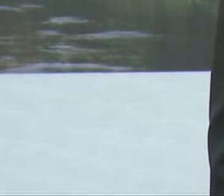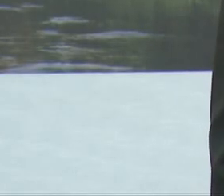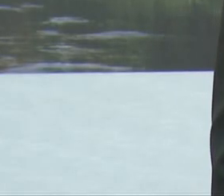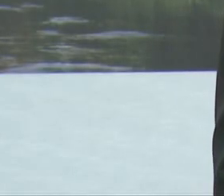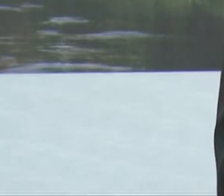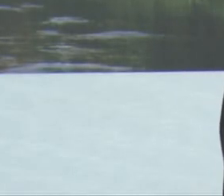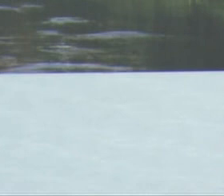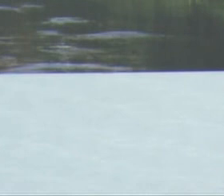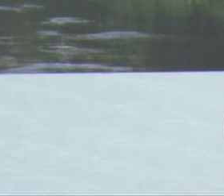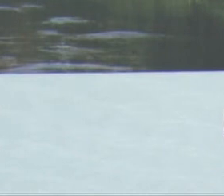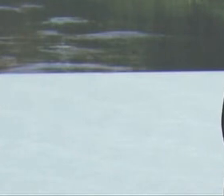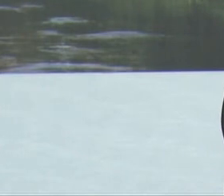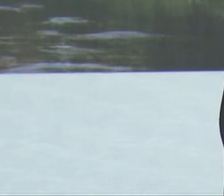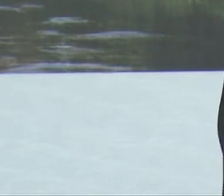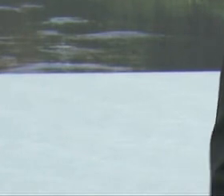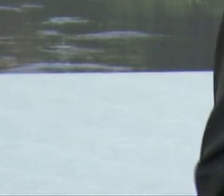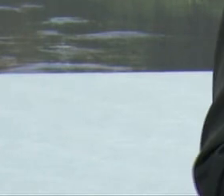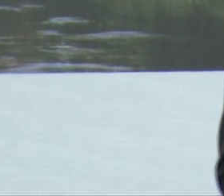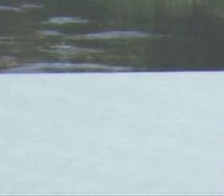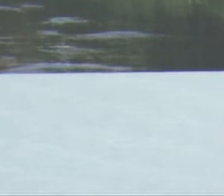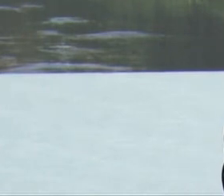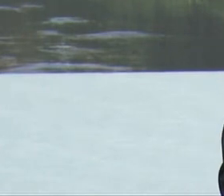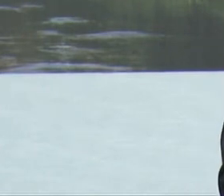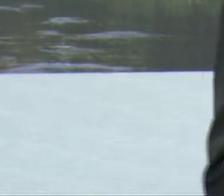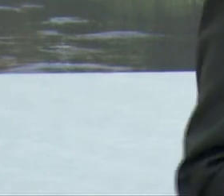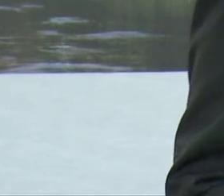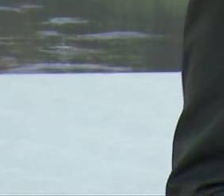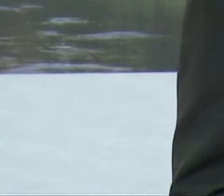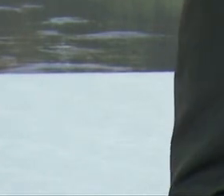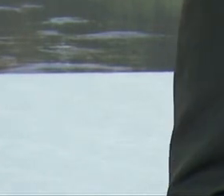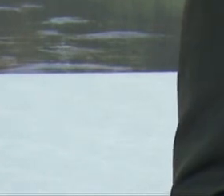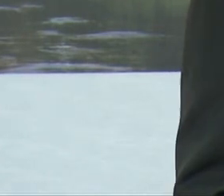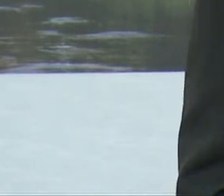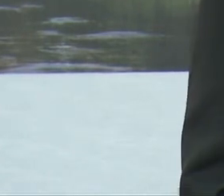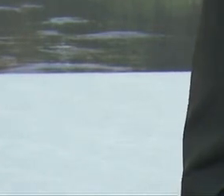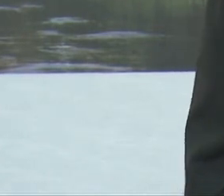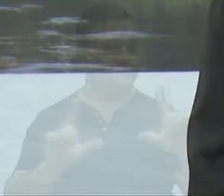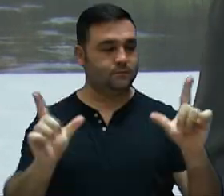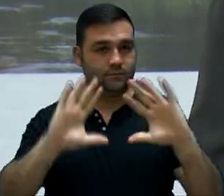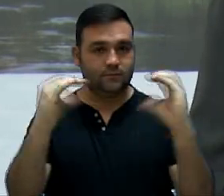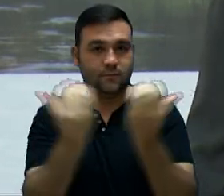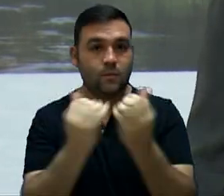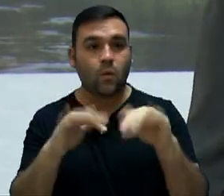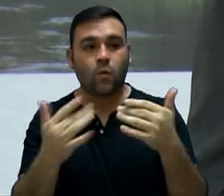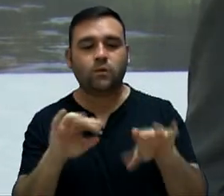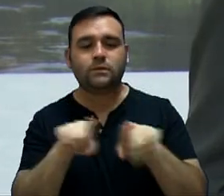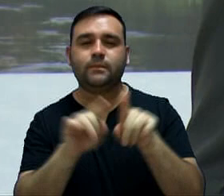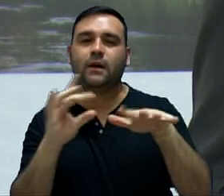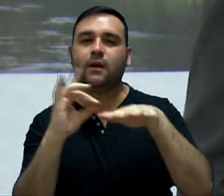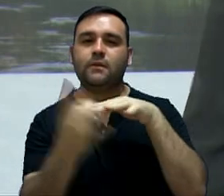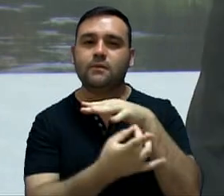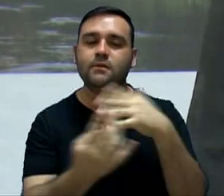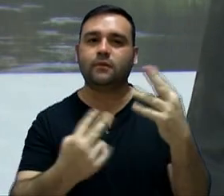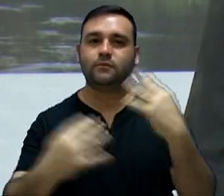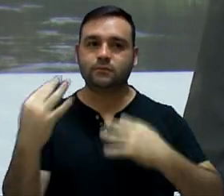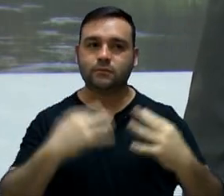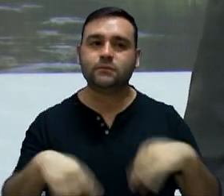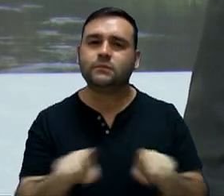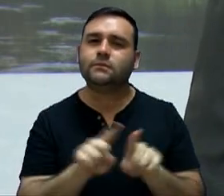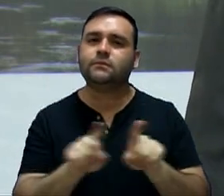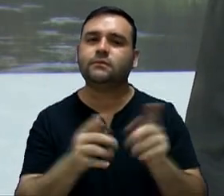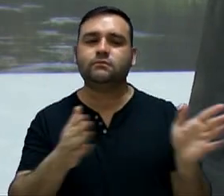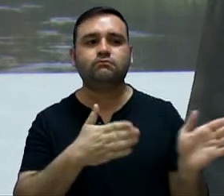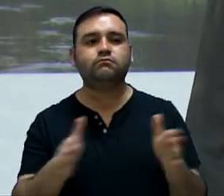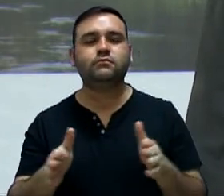Senhoras e senhores presentes e aqueles que nos assistem pela TV Câmara, pelas nossas redes sociais e também nos